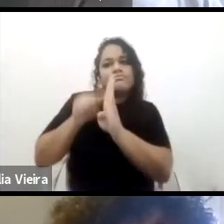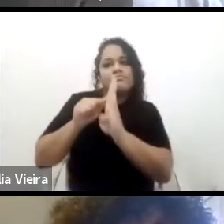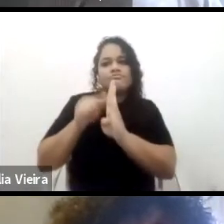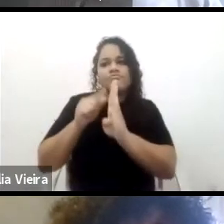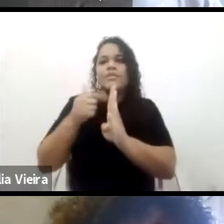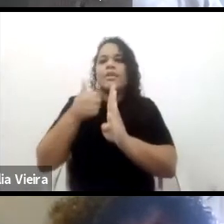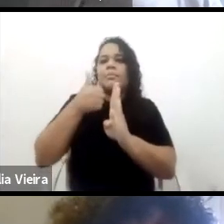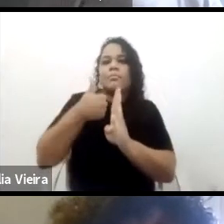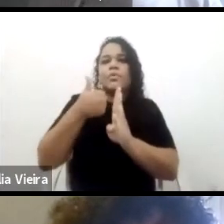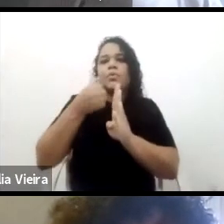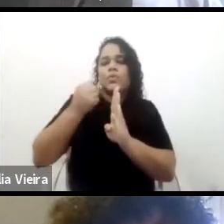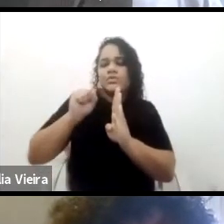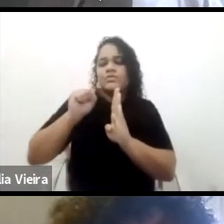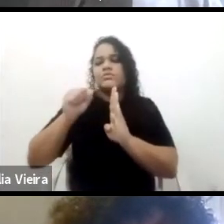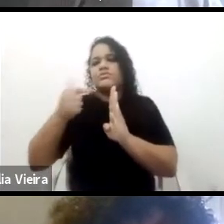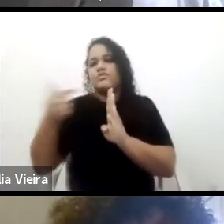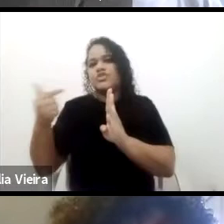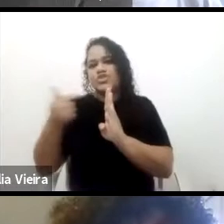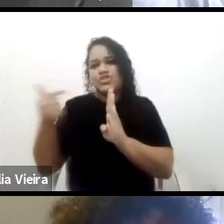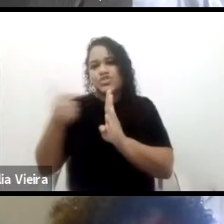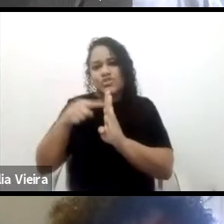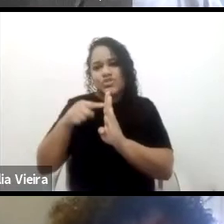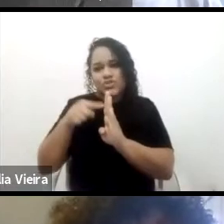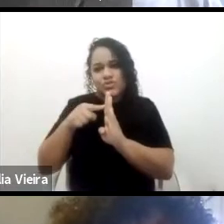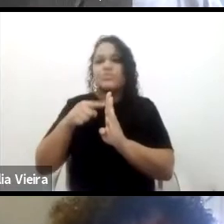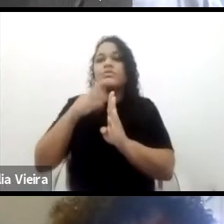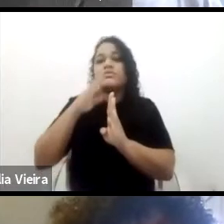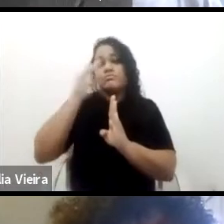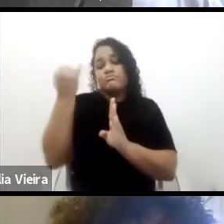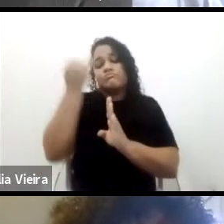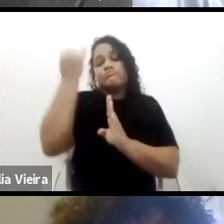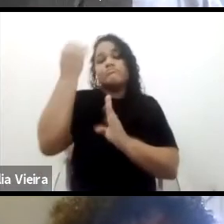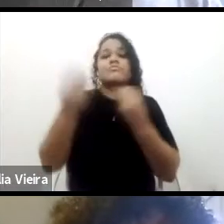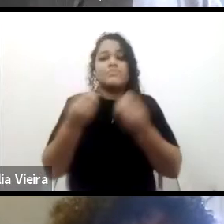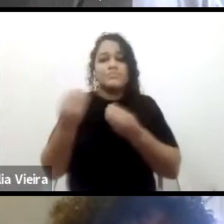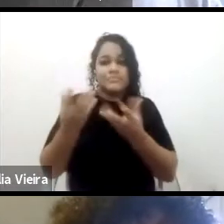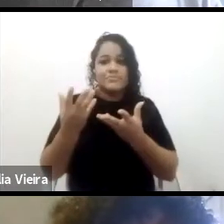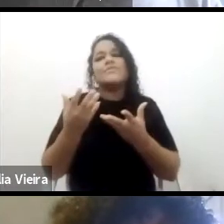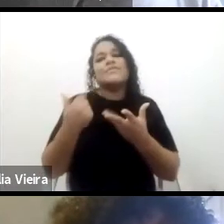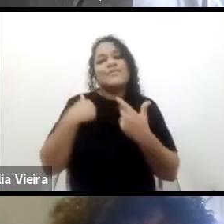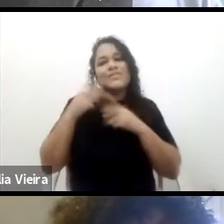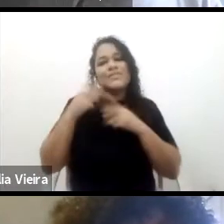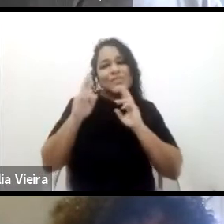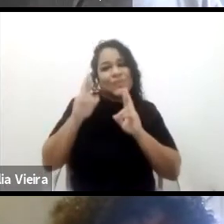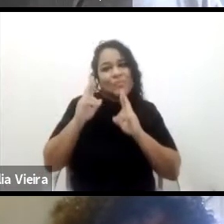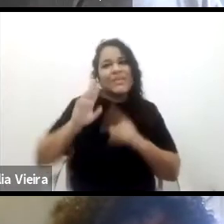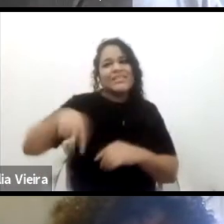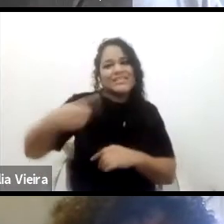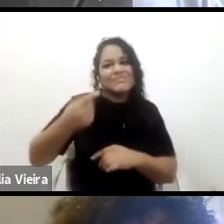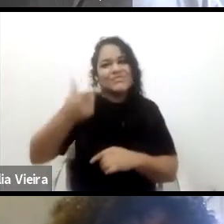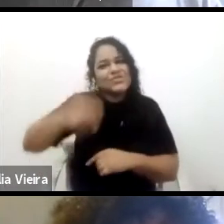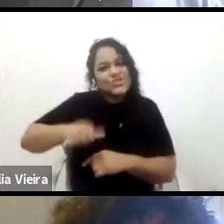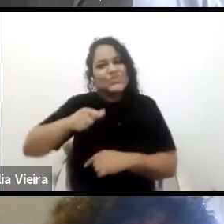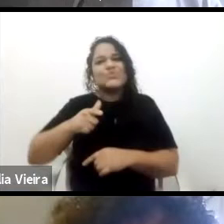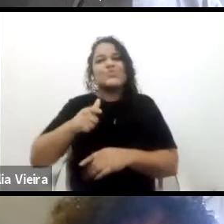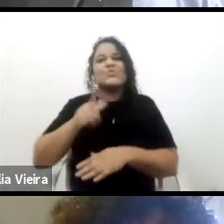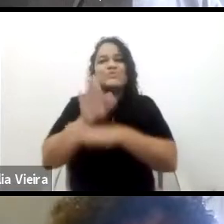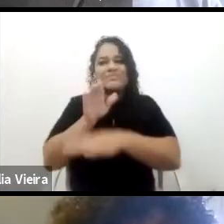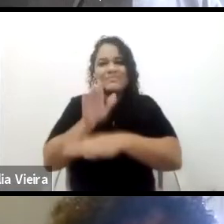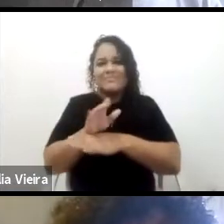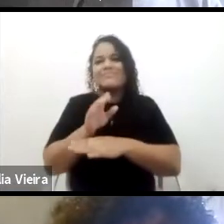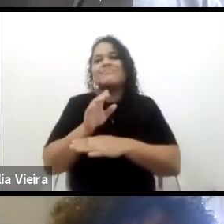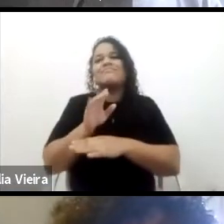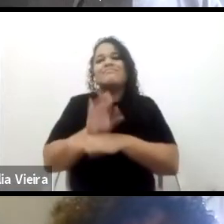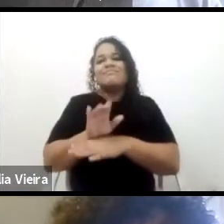Espero poder assistir mais ainda e ter contribuições, contribuir e receber contribuições